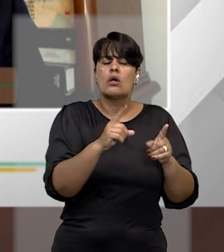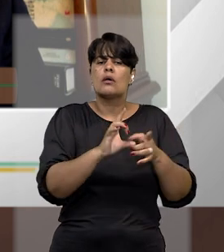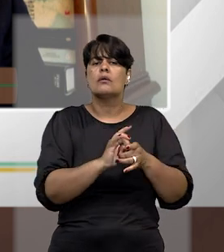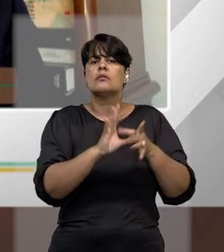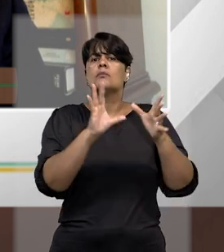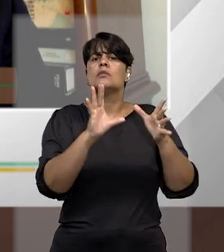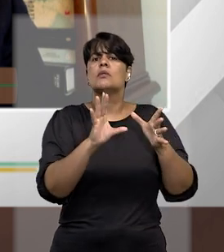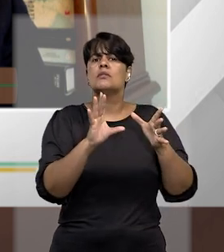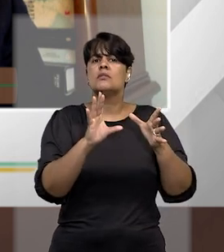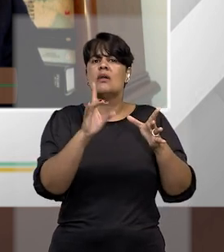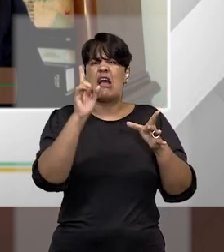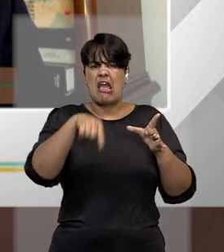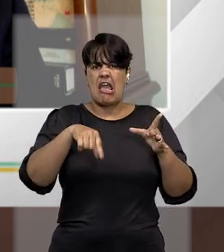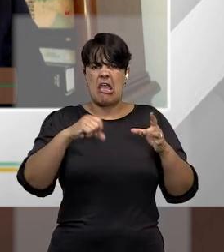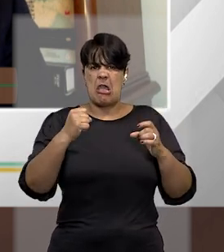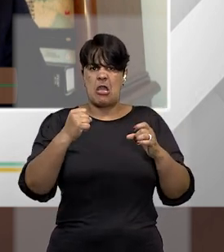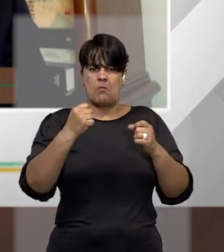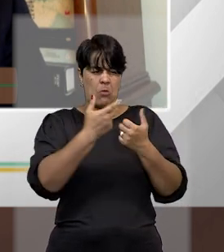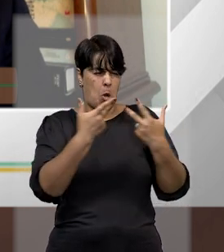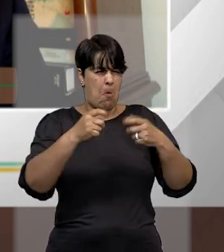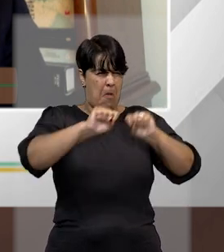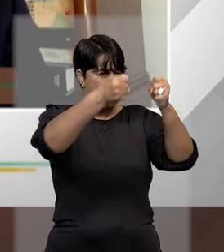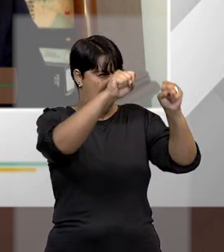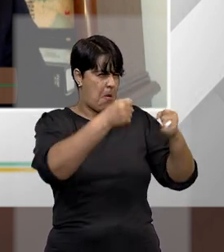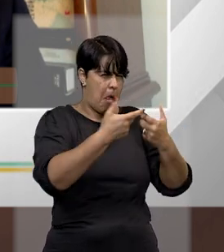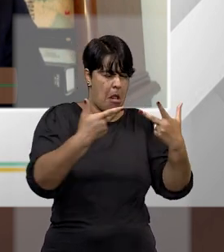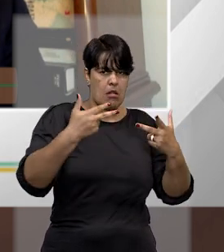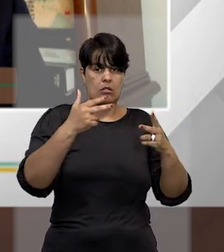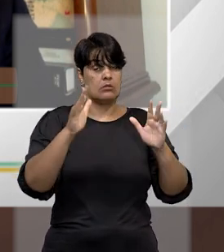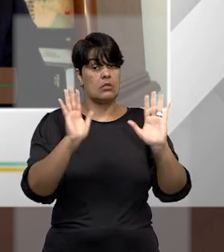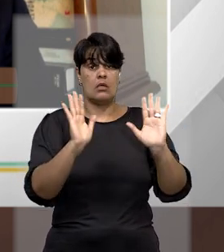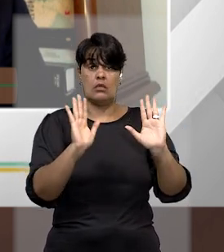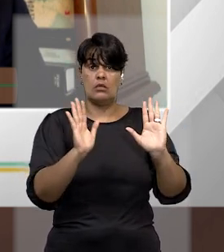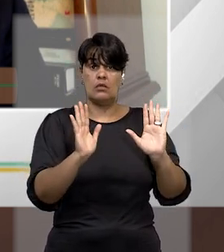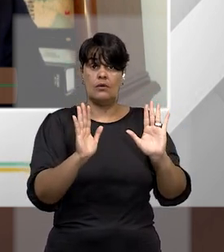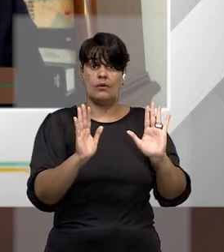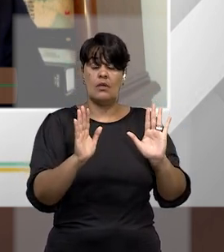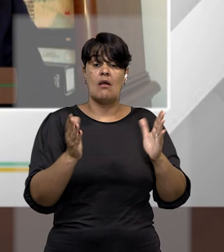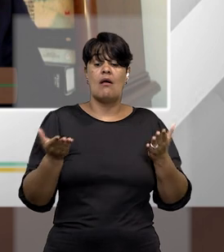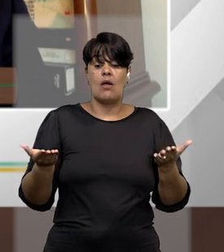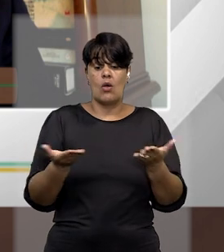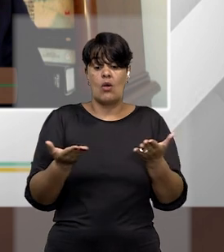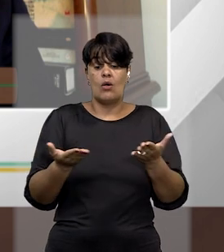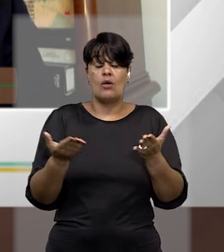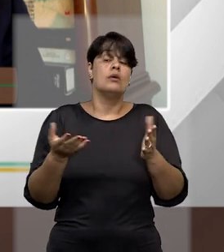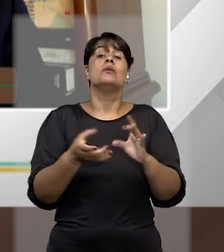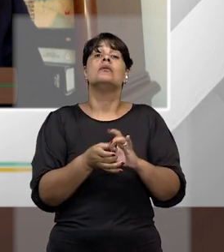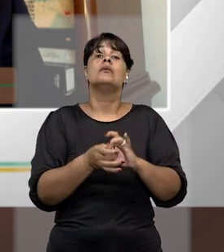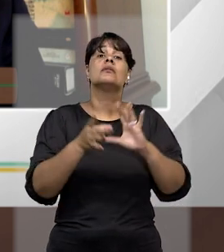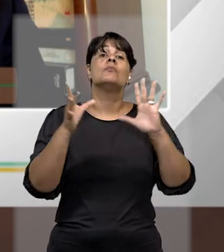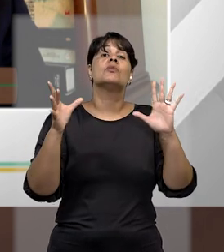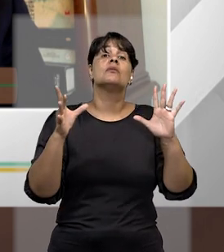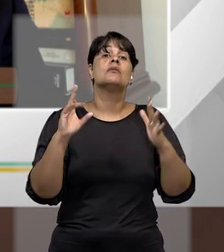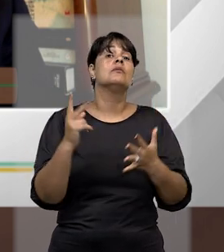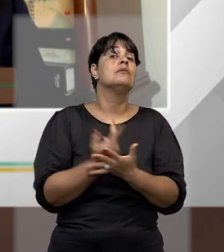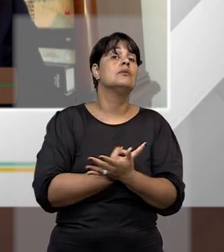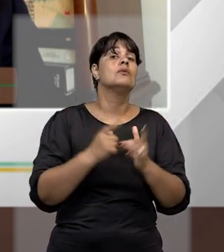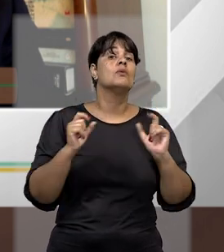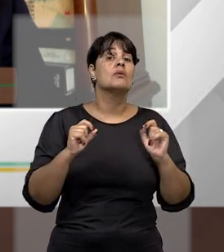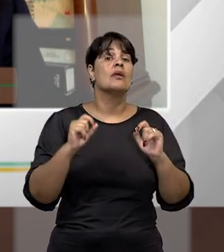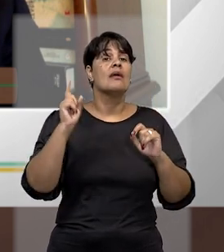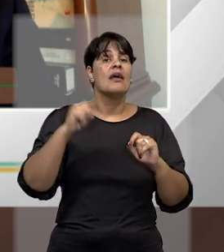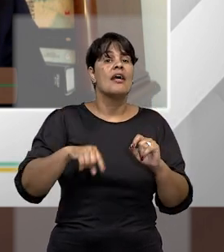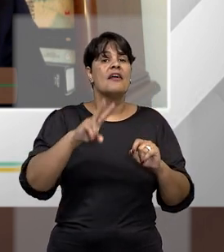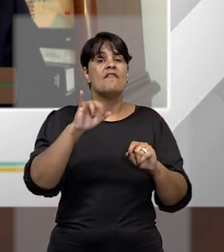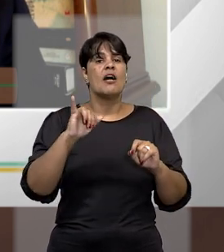pelo menos nos países do Ocidente. Na verdade, a democracia é corroída aos poucos em muitos países.